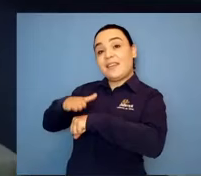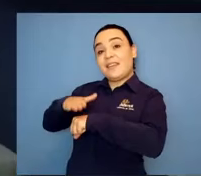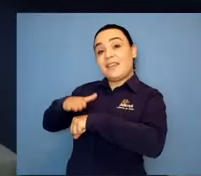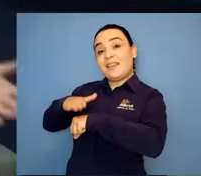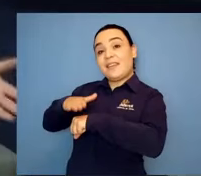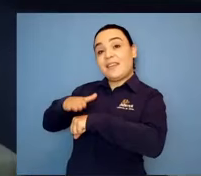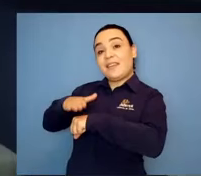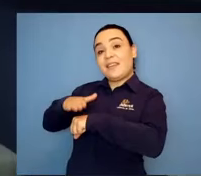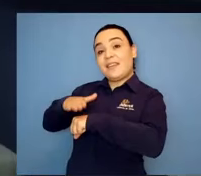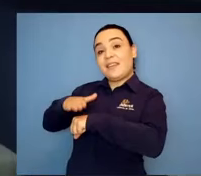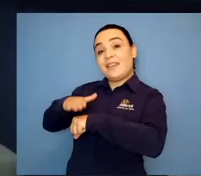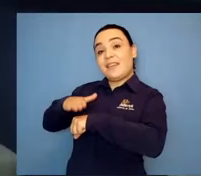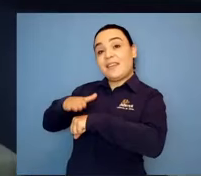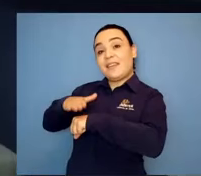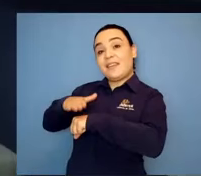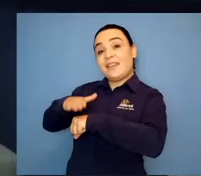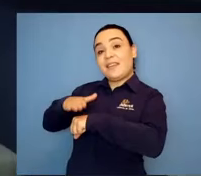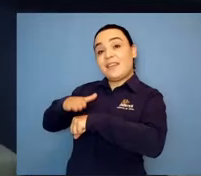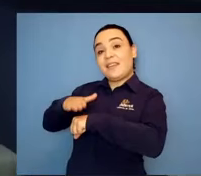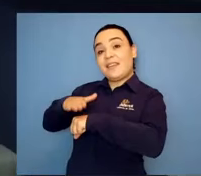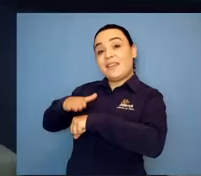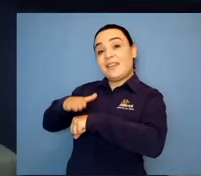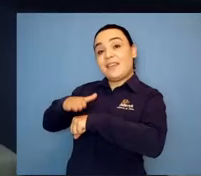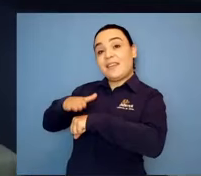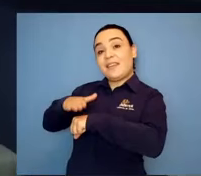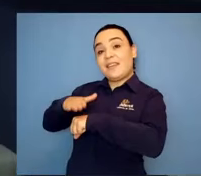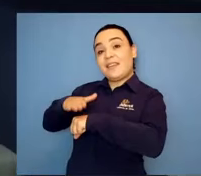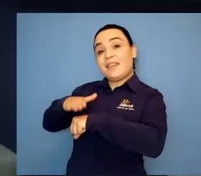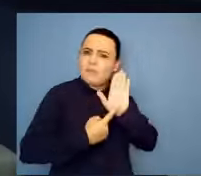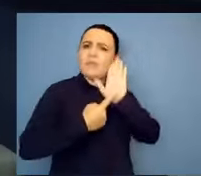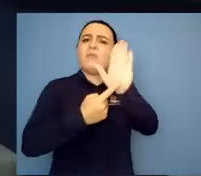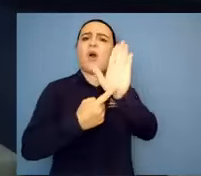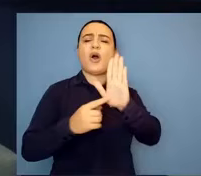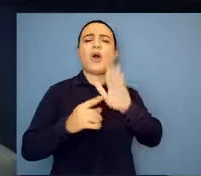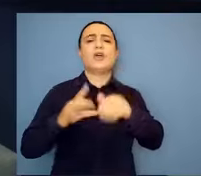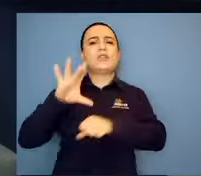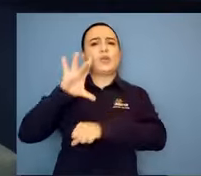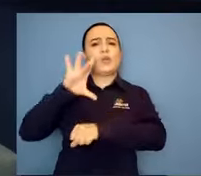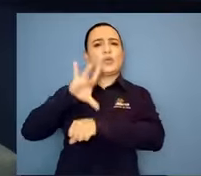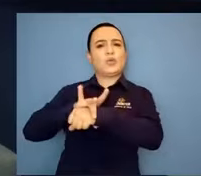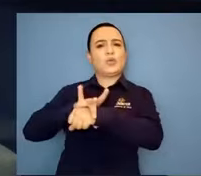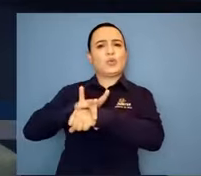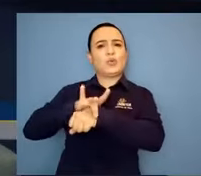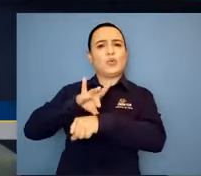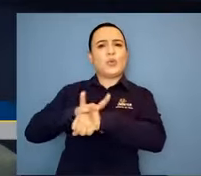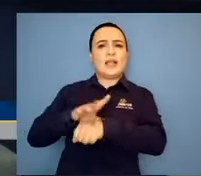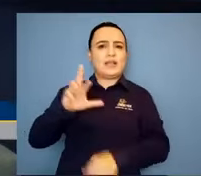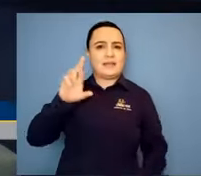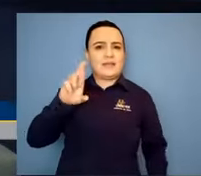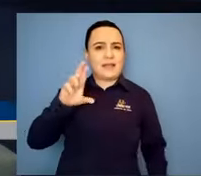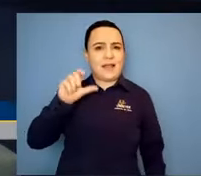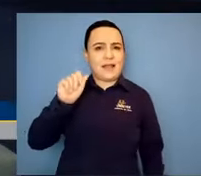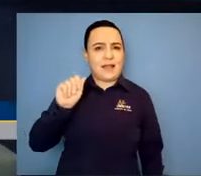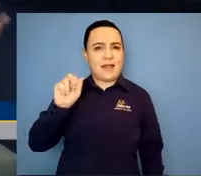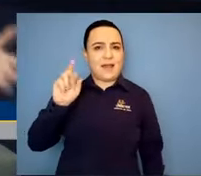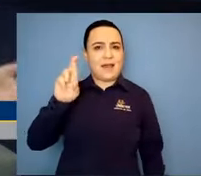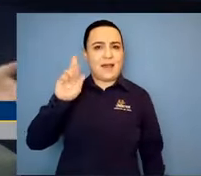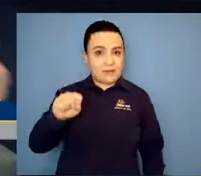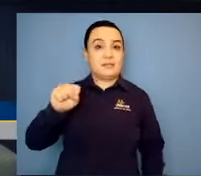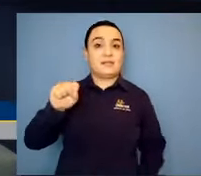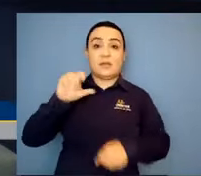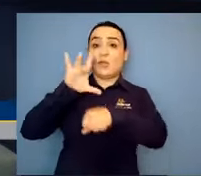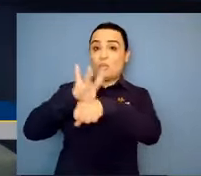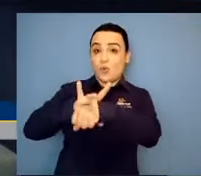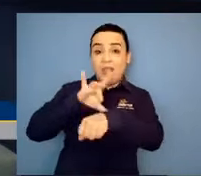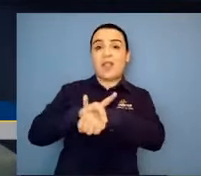oportunidade que você hoje está dando é justamente, né, isso, é poder falar que existem as doenças raras, as